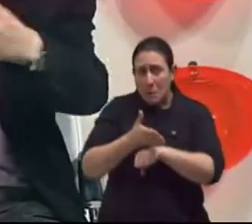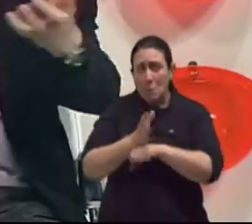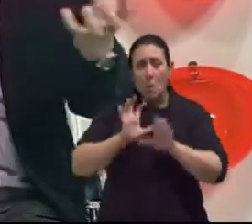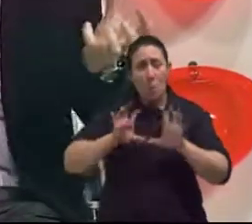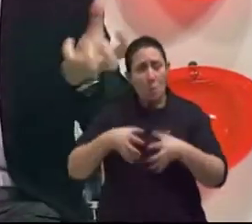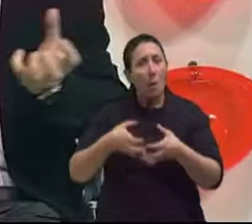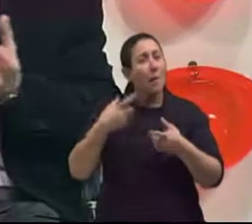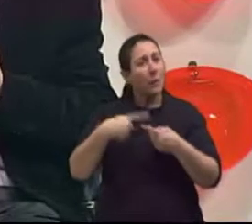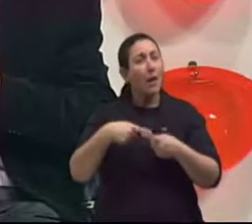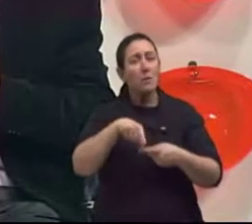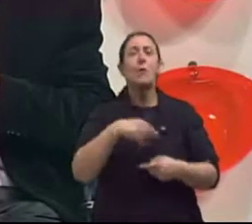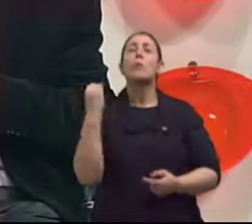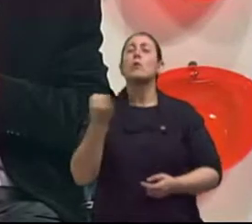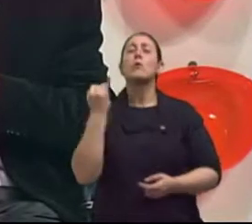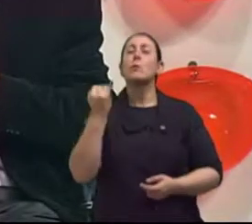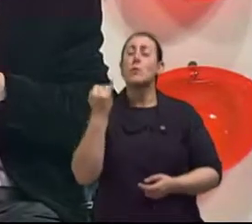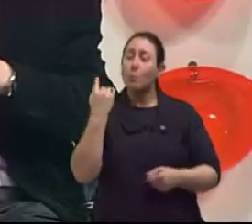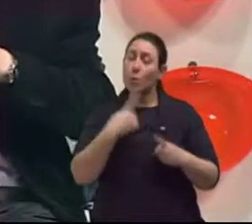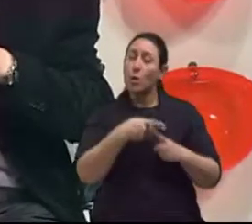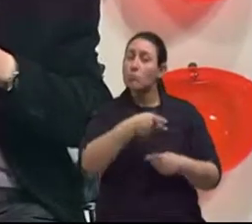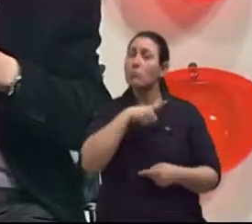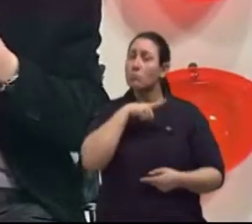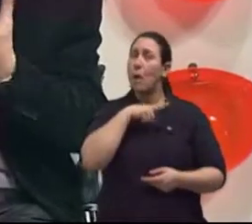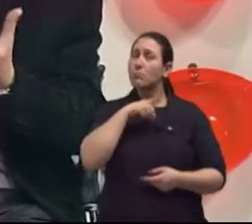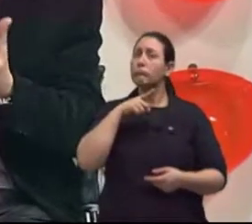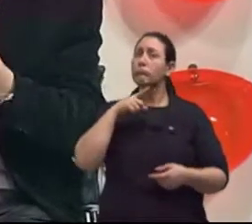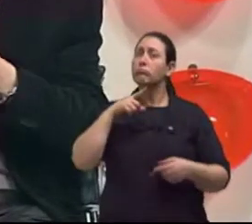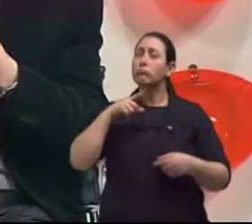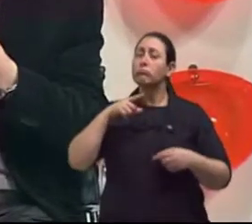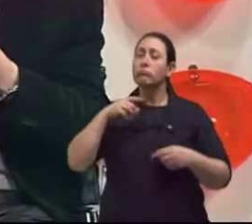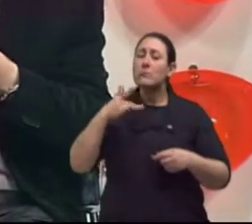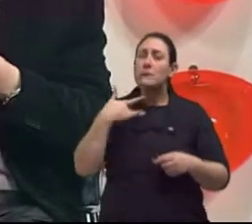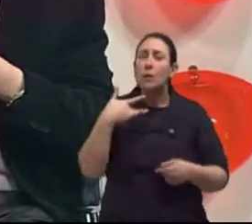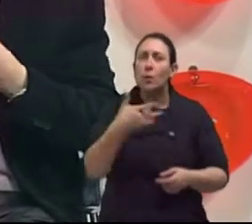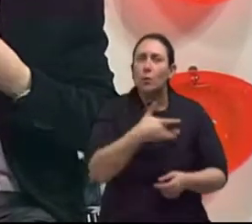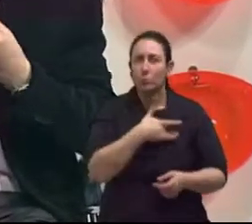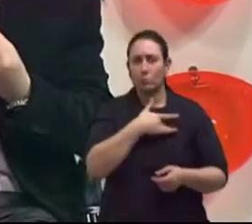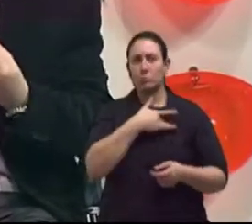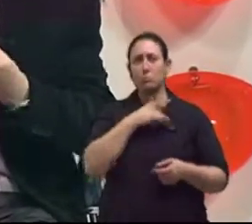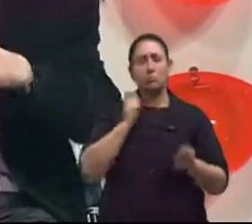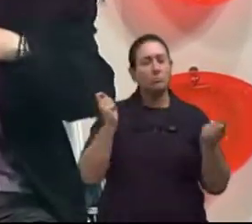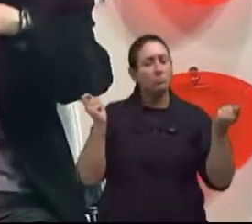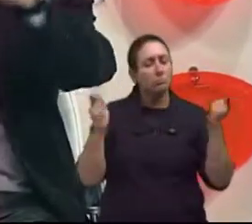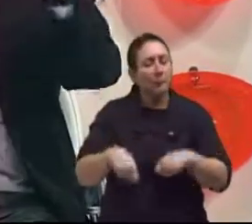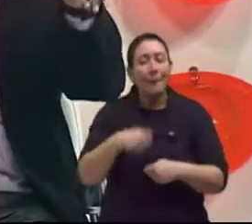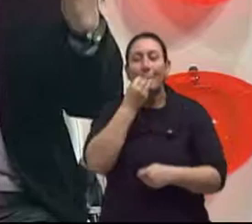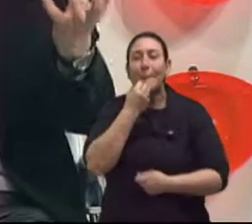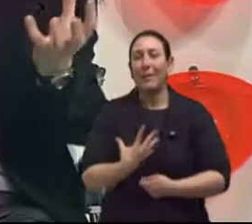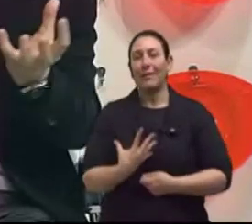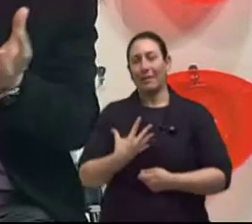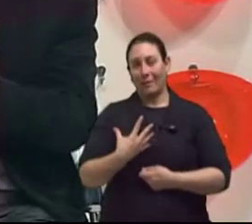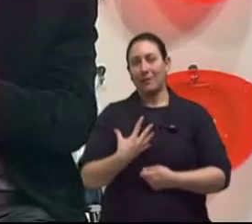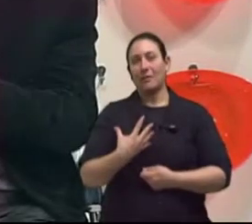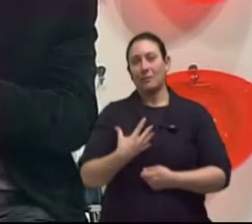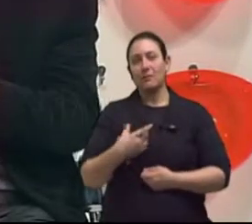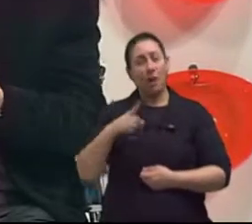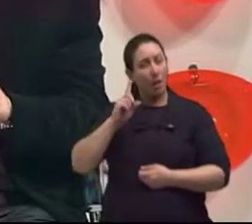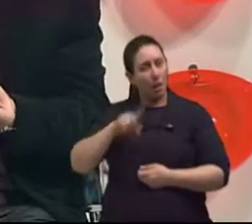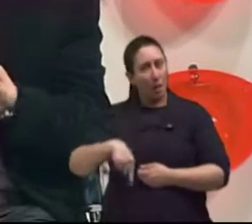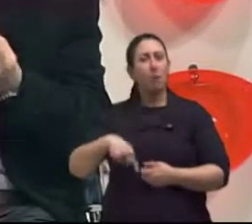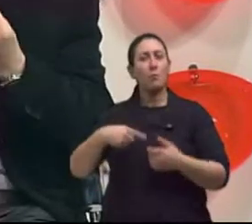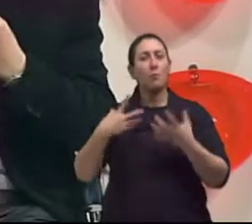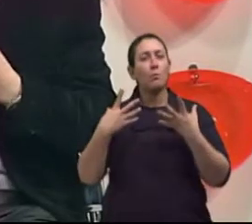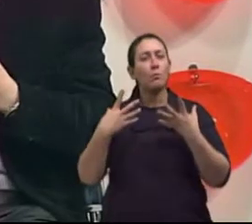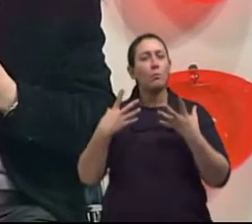importante porque isso se reflete também na saúde. Então, ter saúde ou ter, estar bem consigo mesmo, é uma questão ampla